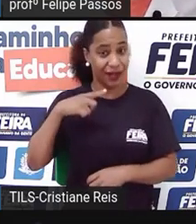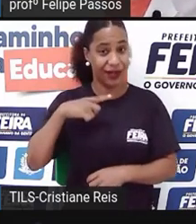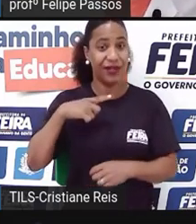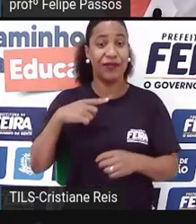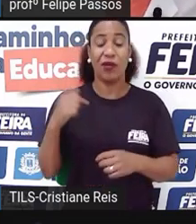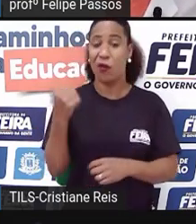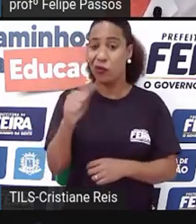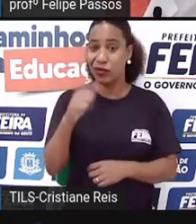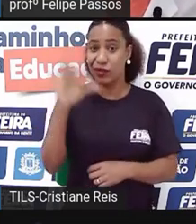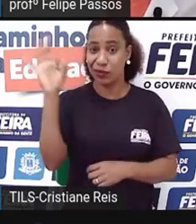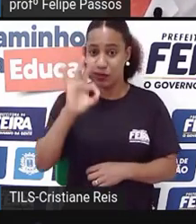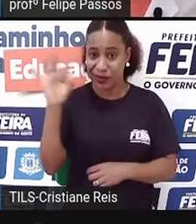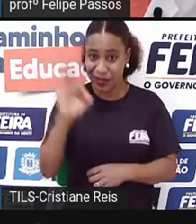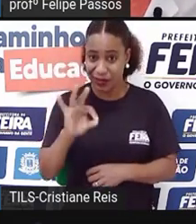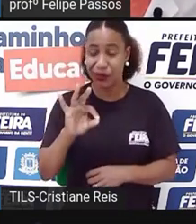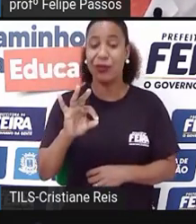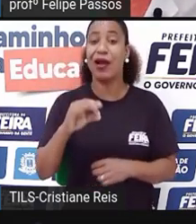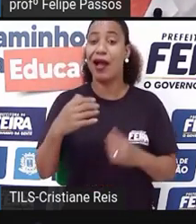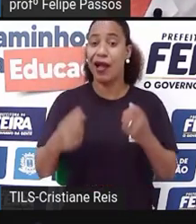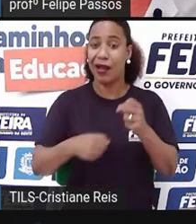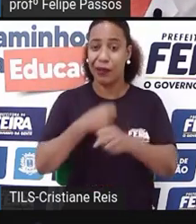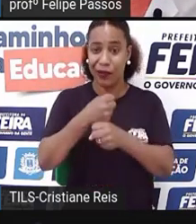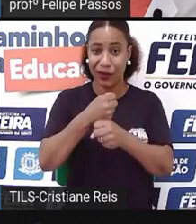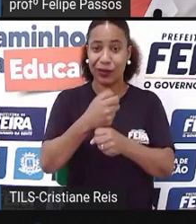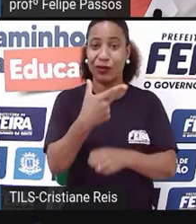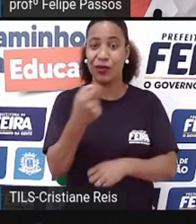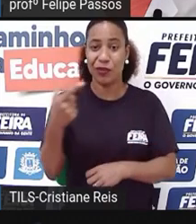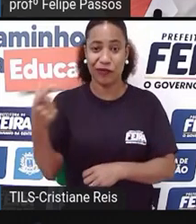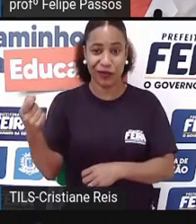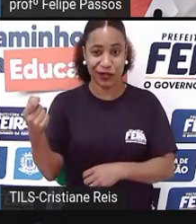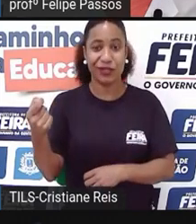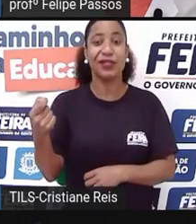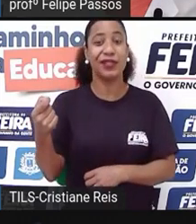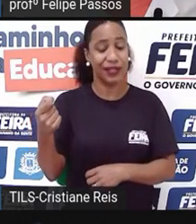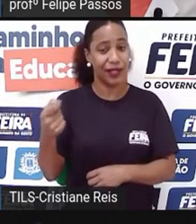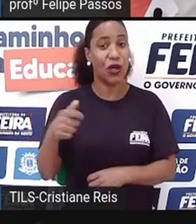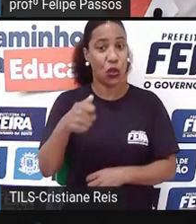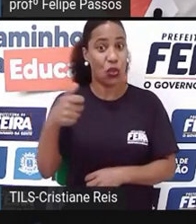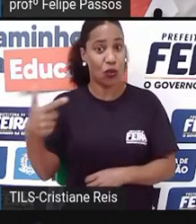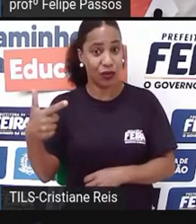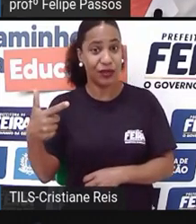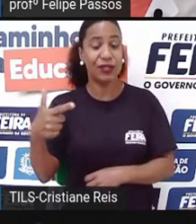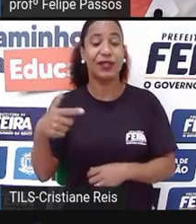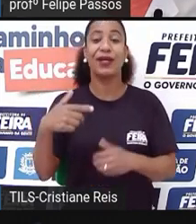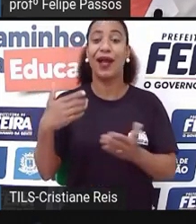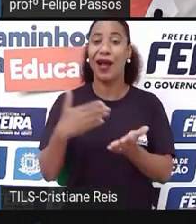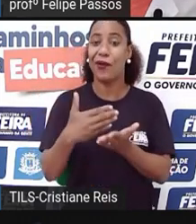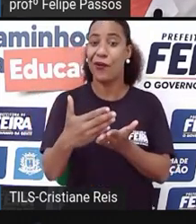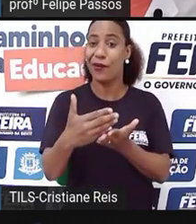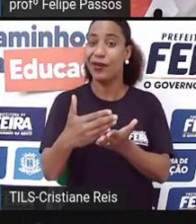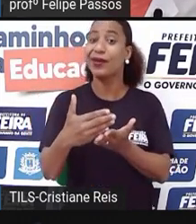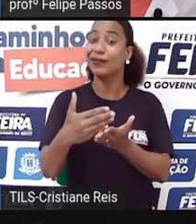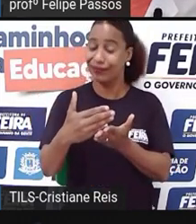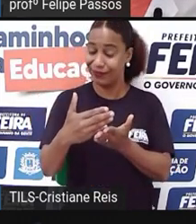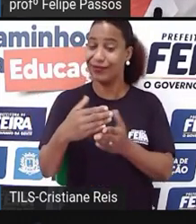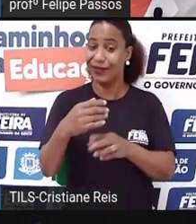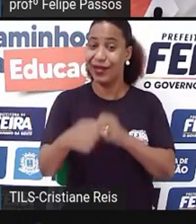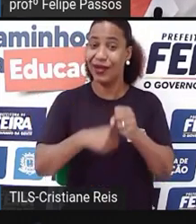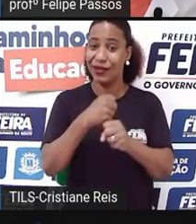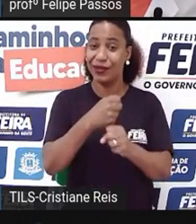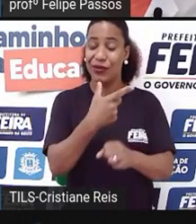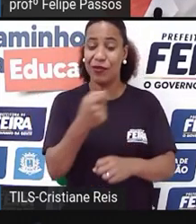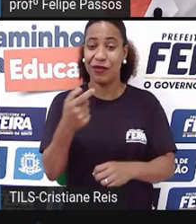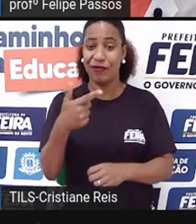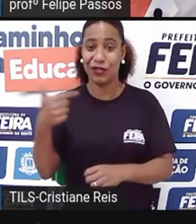esse número foi para 12%. E o último recorde que eu trago é de 2021, segundo trimestre de 2021, dados do IBGE que são 14